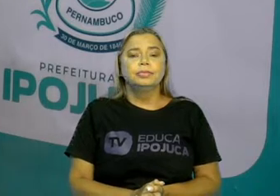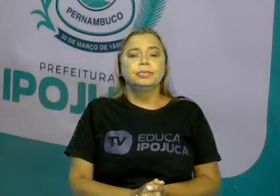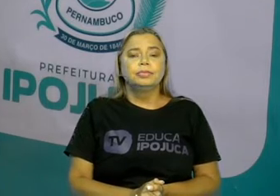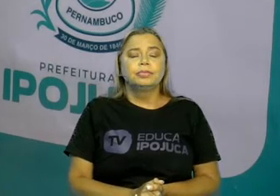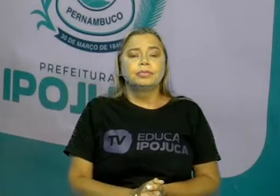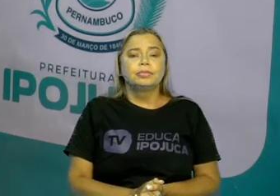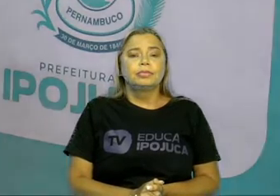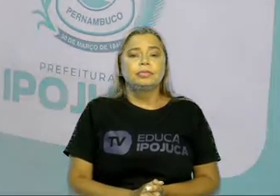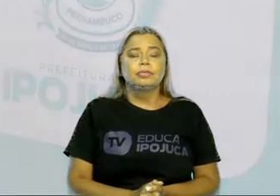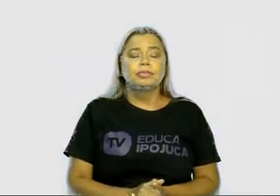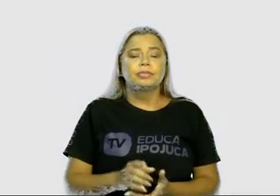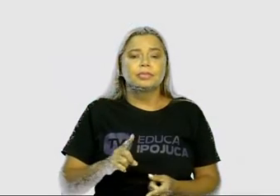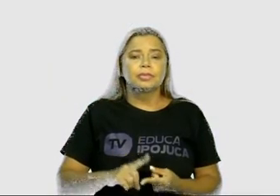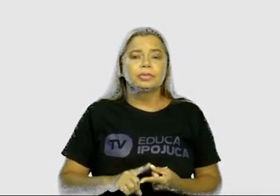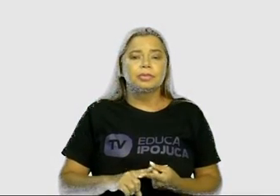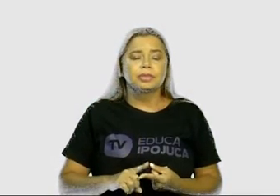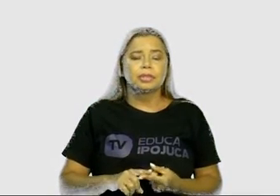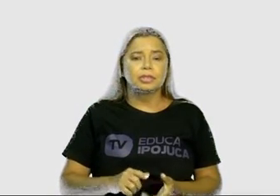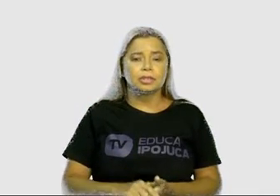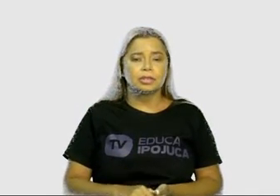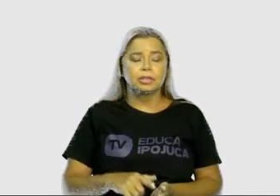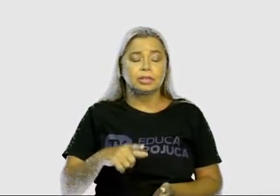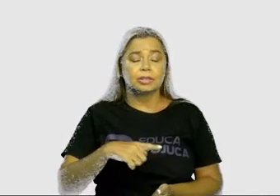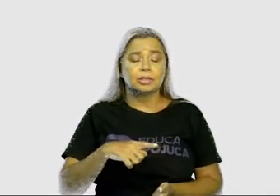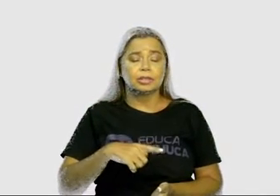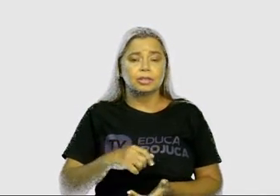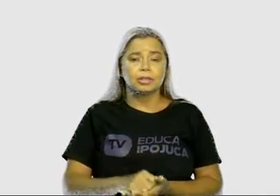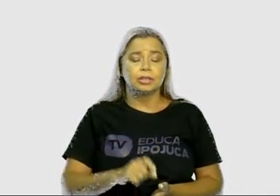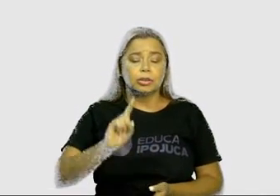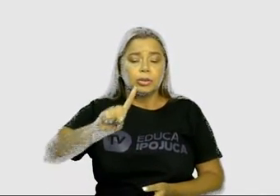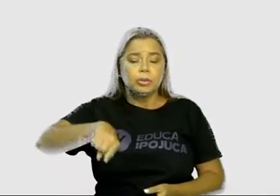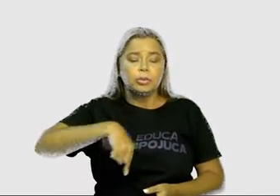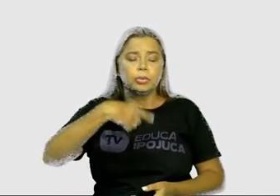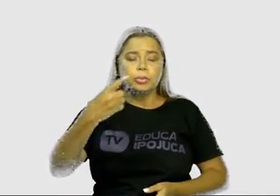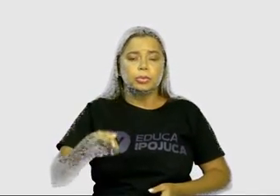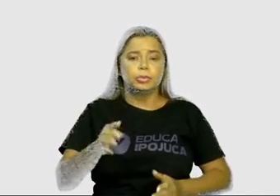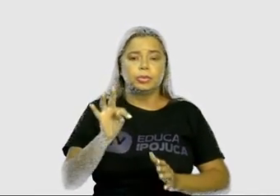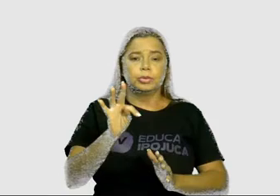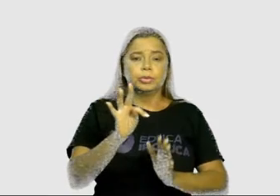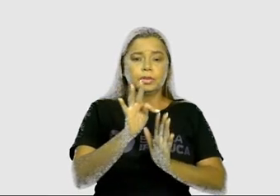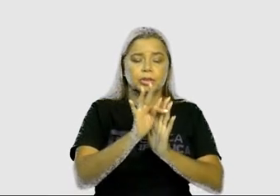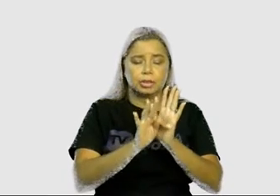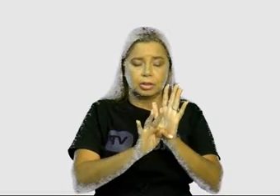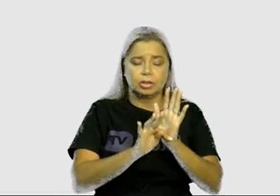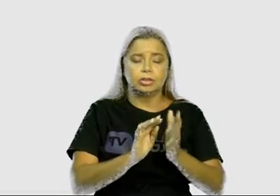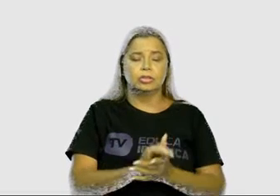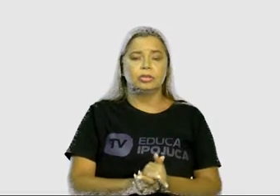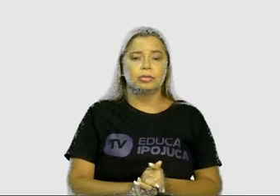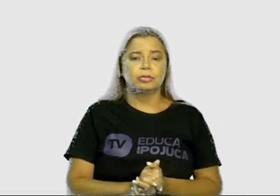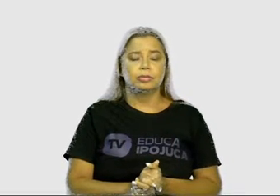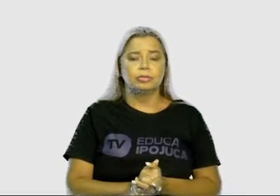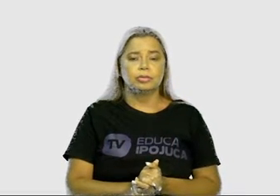Aqui a gente agora tem um outro tipo de texto, que é os avisos.